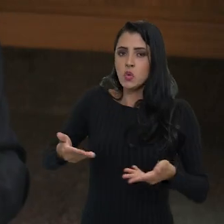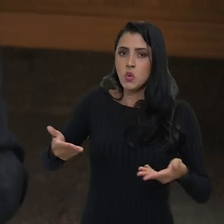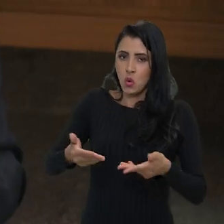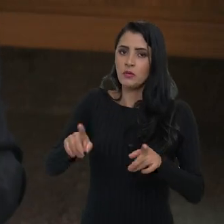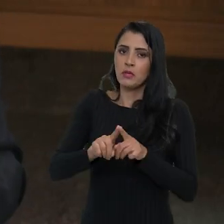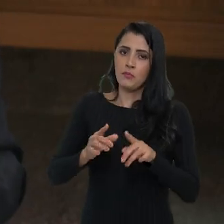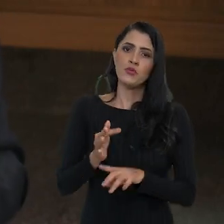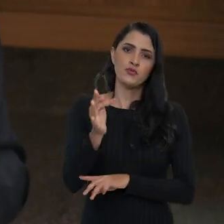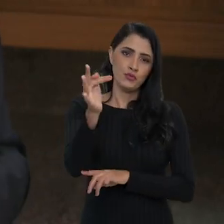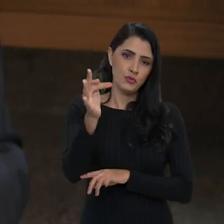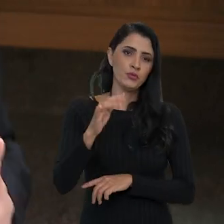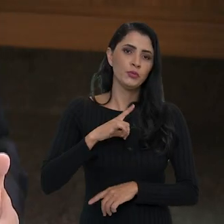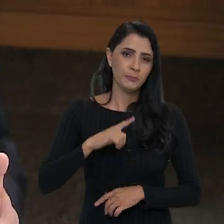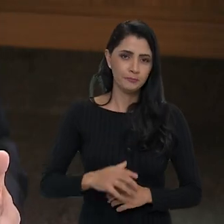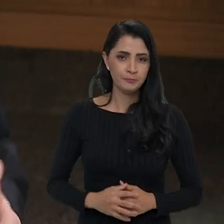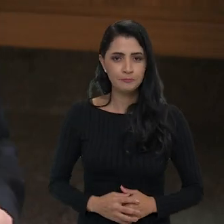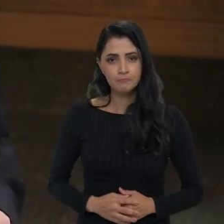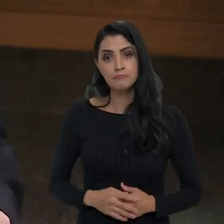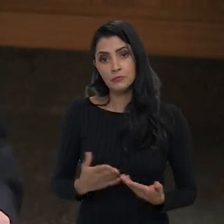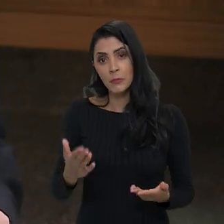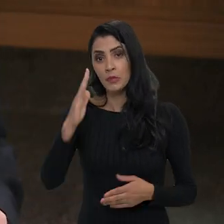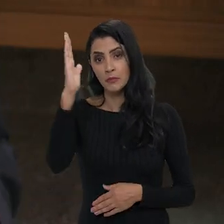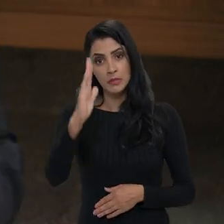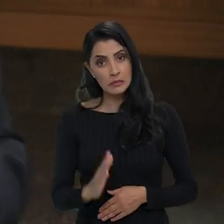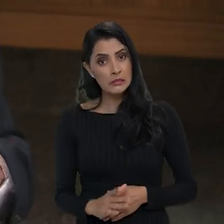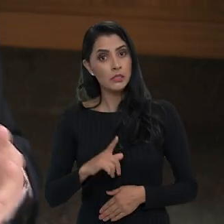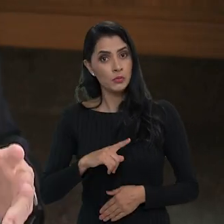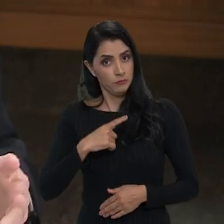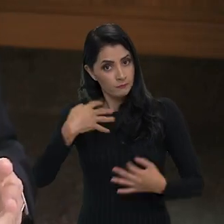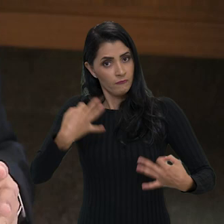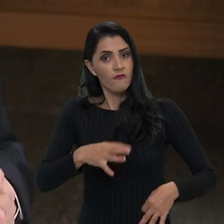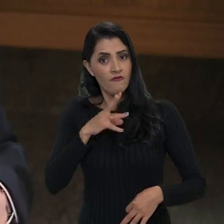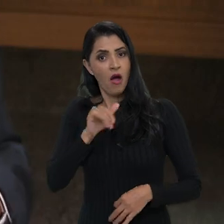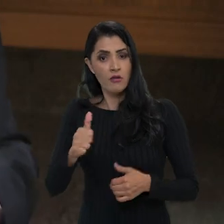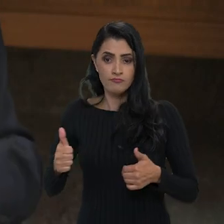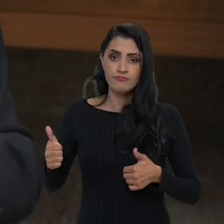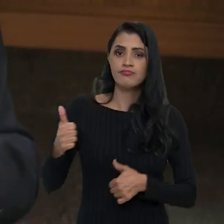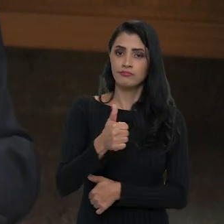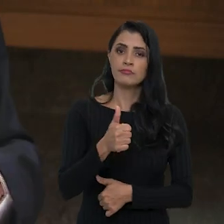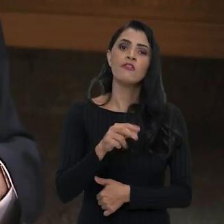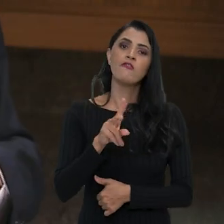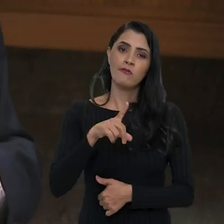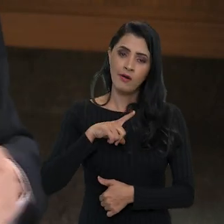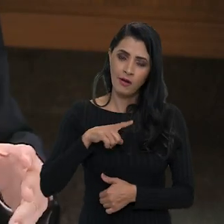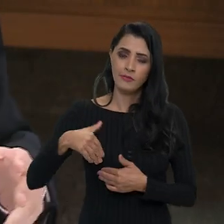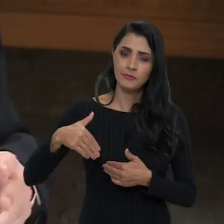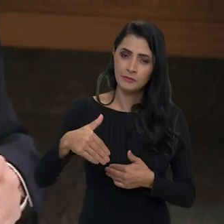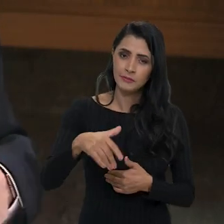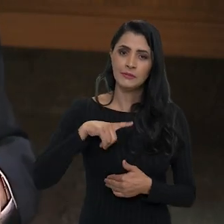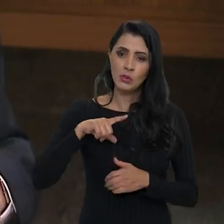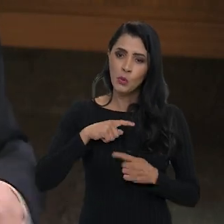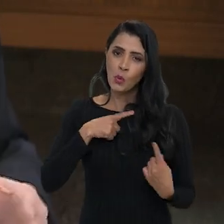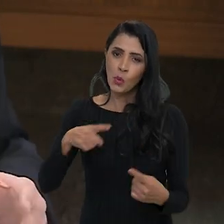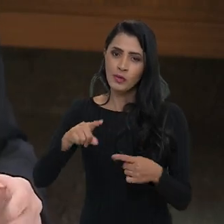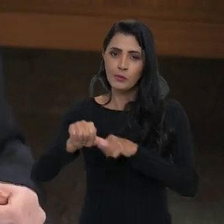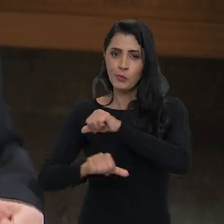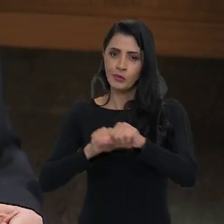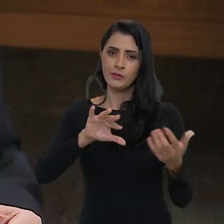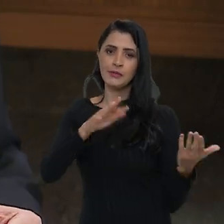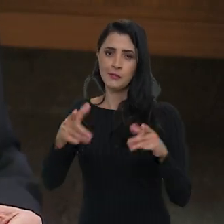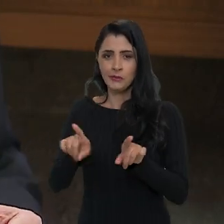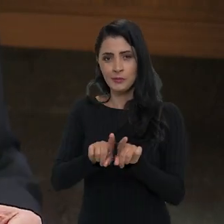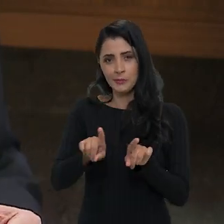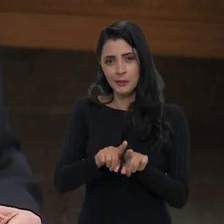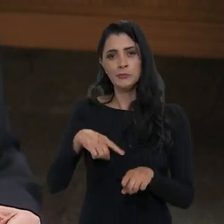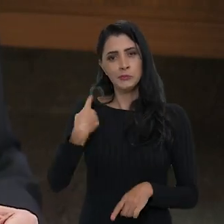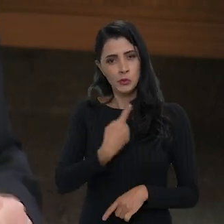geração atual e com as gerações futuras. E o Brasil, não tenha dúvida, vai ser o grande protagonista do combate às